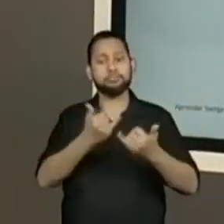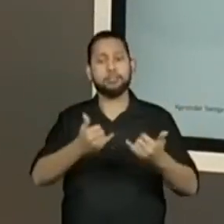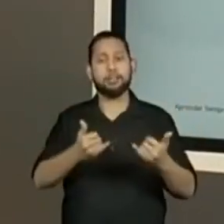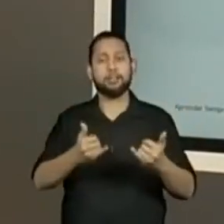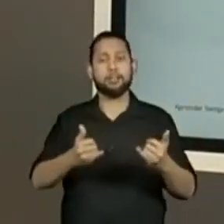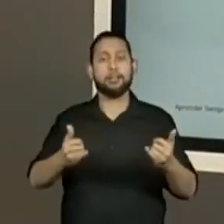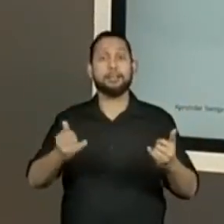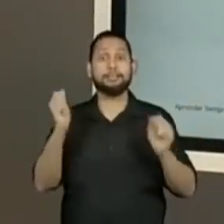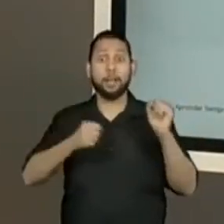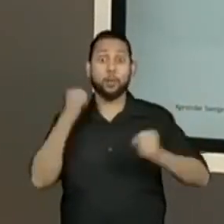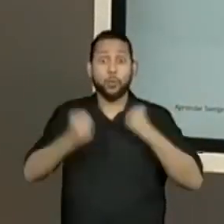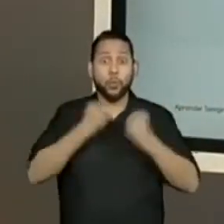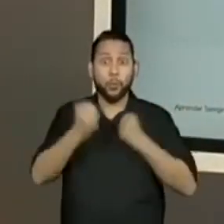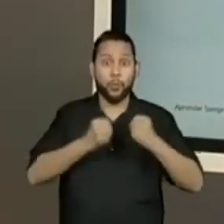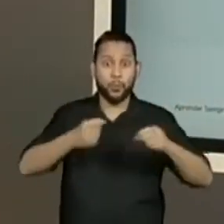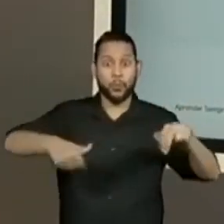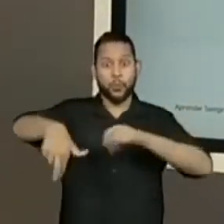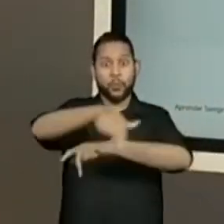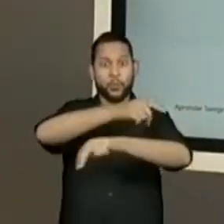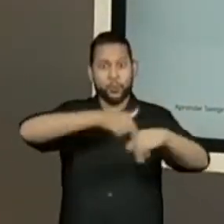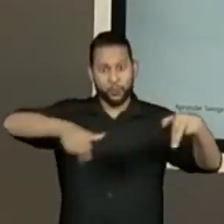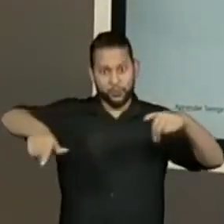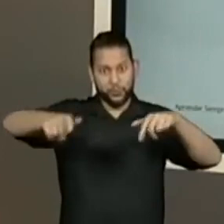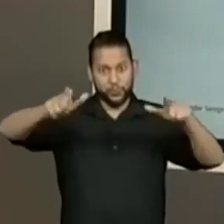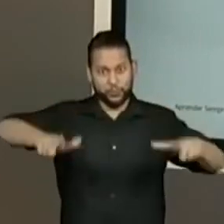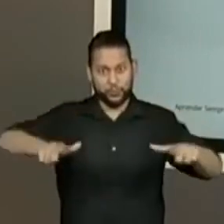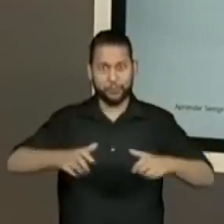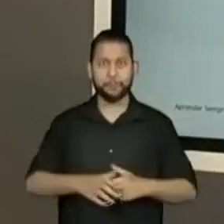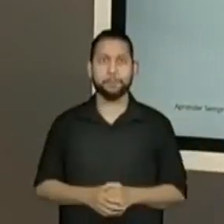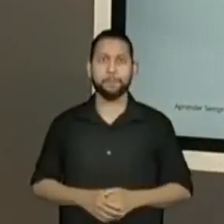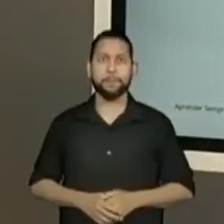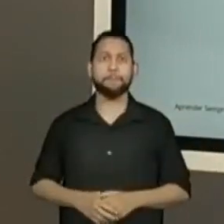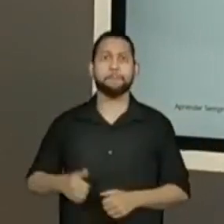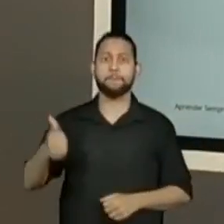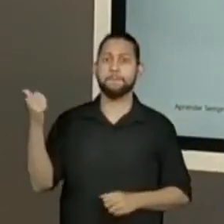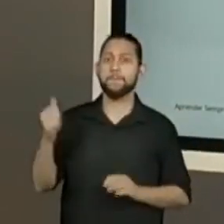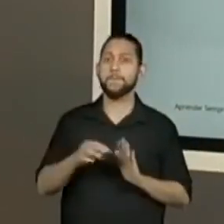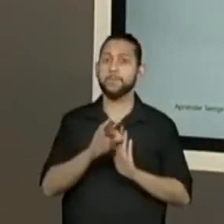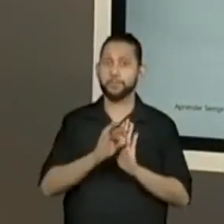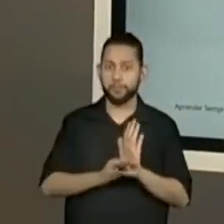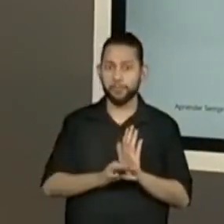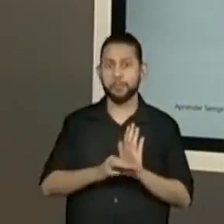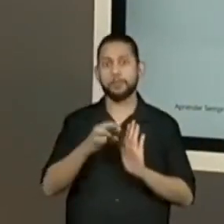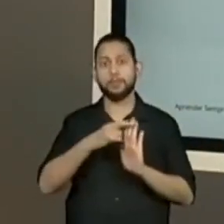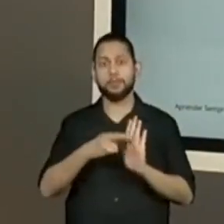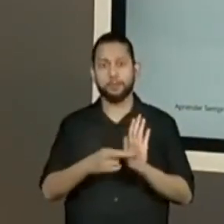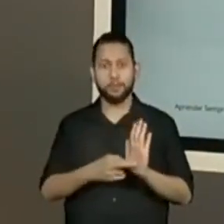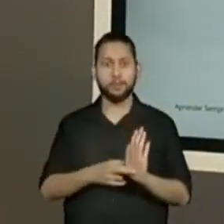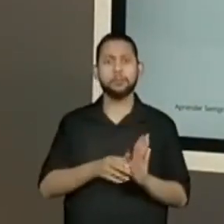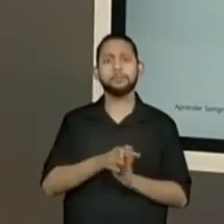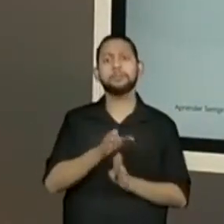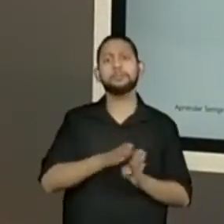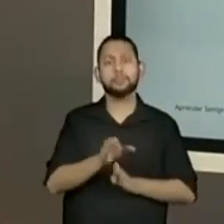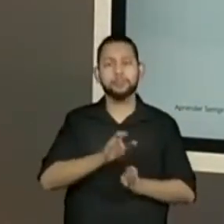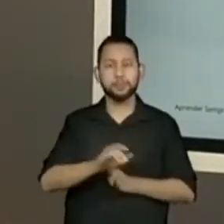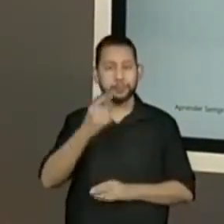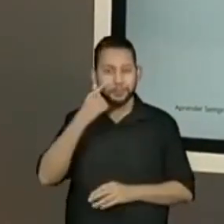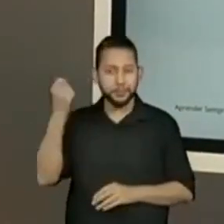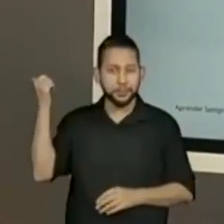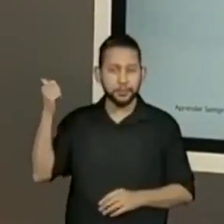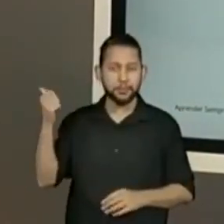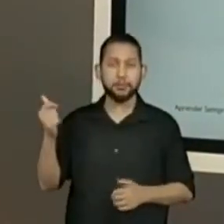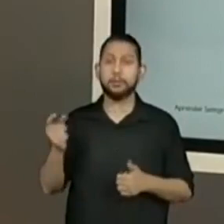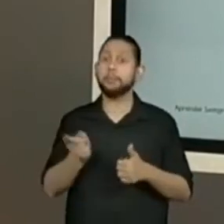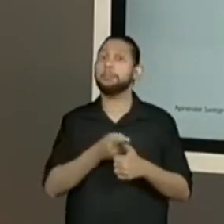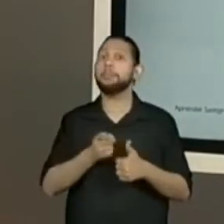esta é a primeira parte de um texto instrucional, regras de brincadeira. Vocês observaram o que aparece